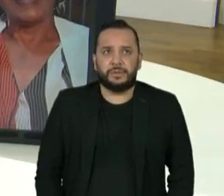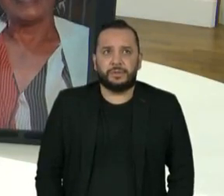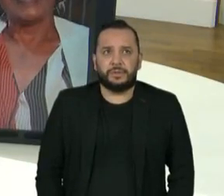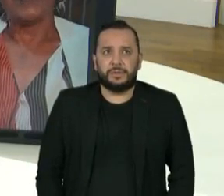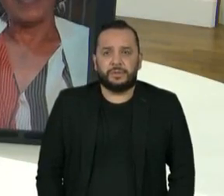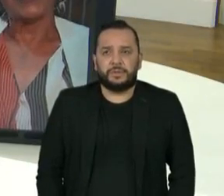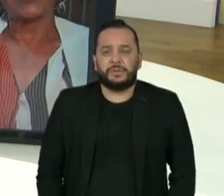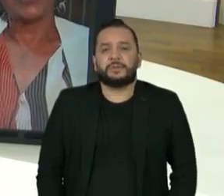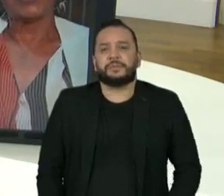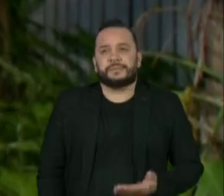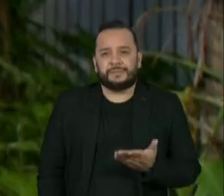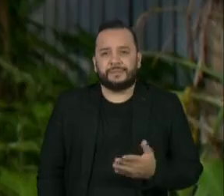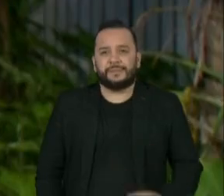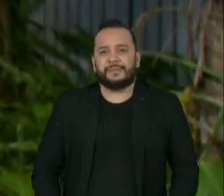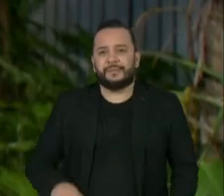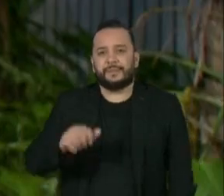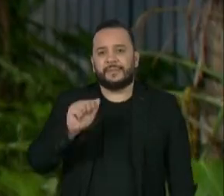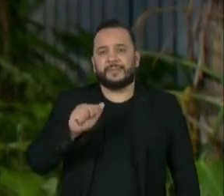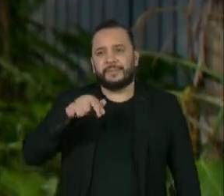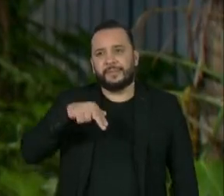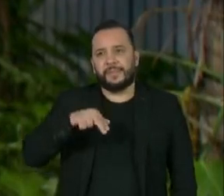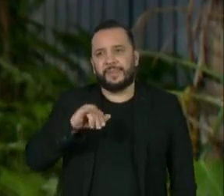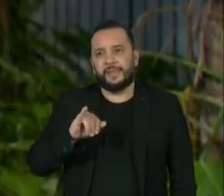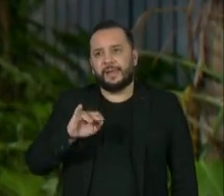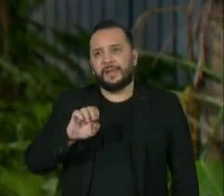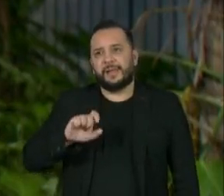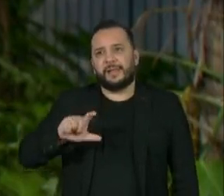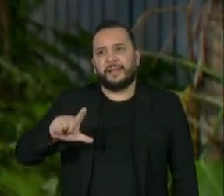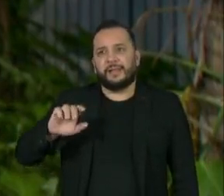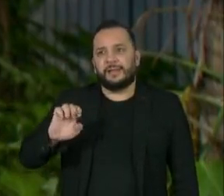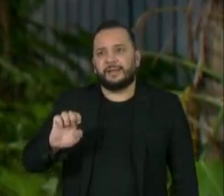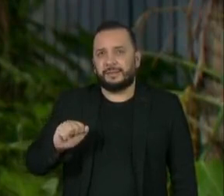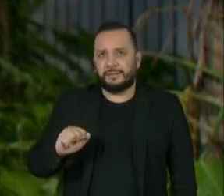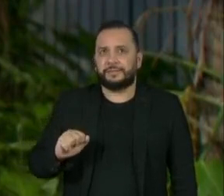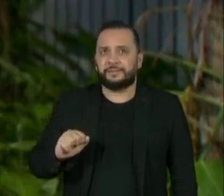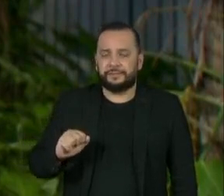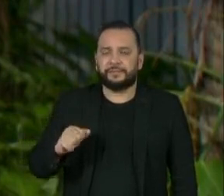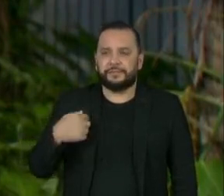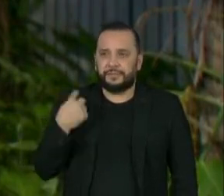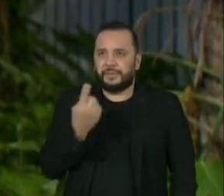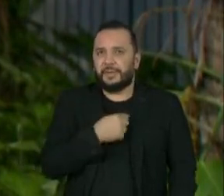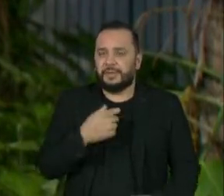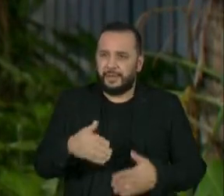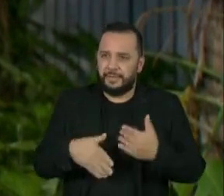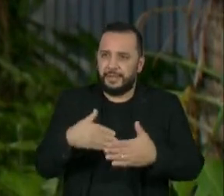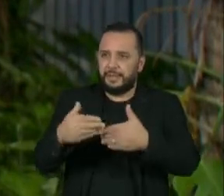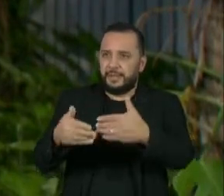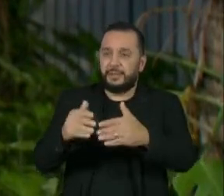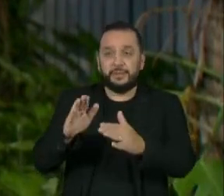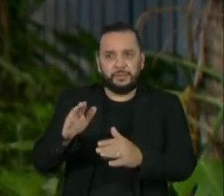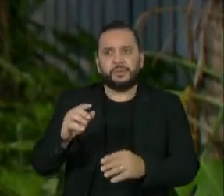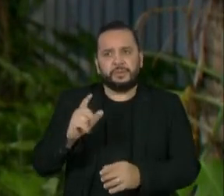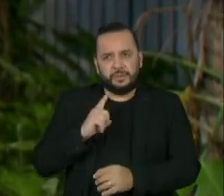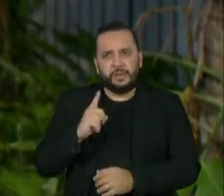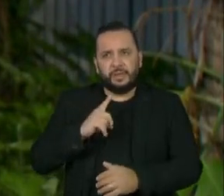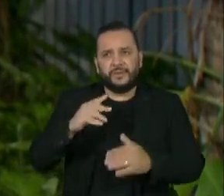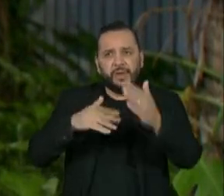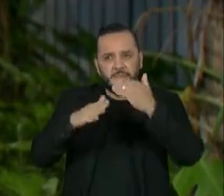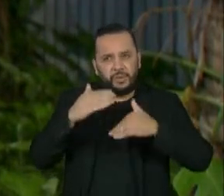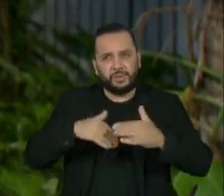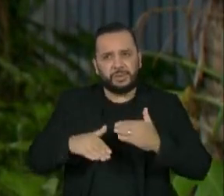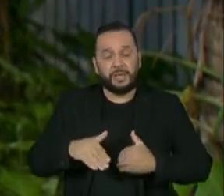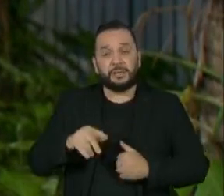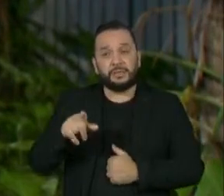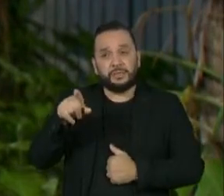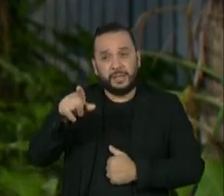Aniele, eu acho que a gente está caminhando, é que nós tivemos um retrocesso muito grande, né? Mas